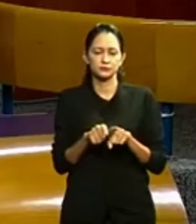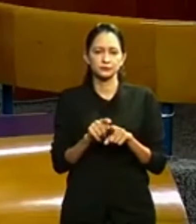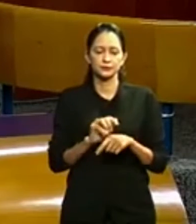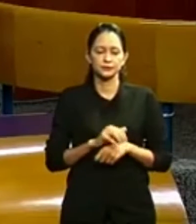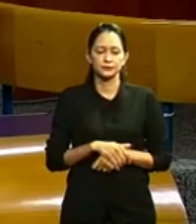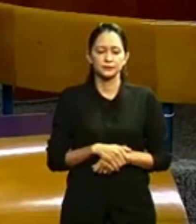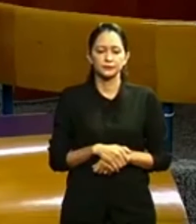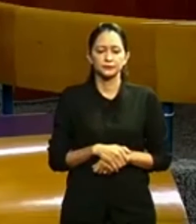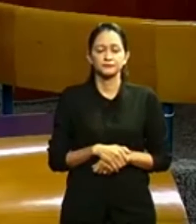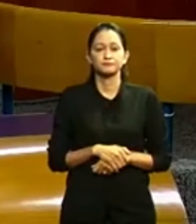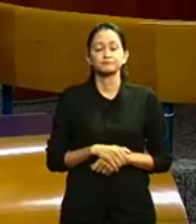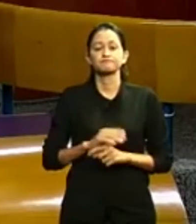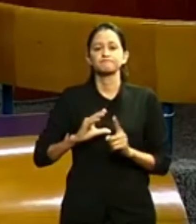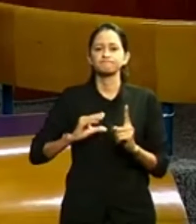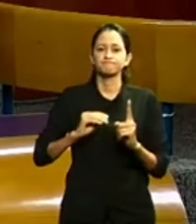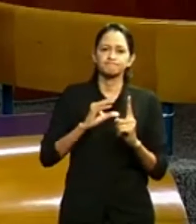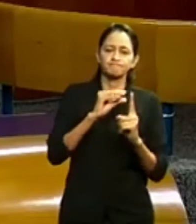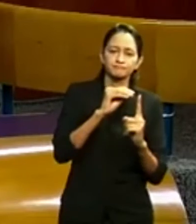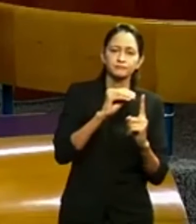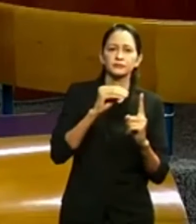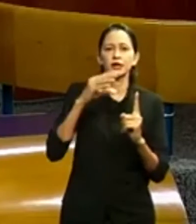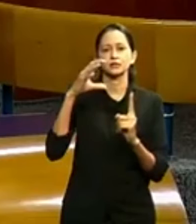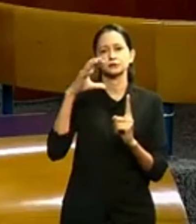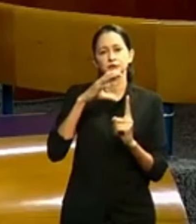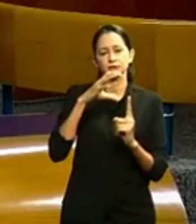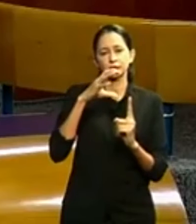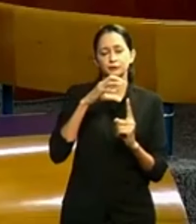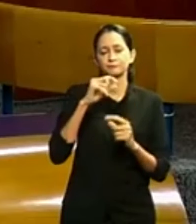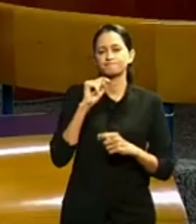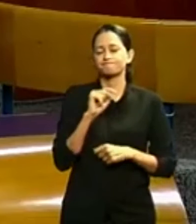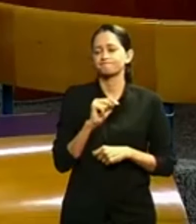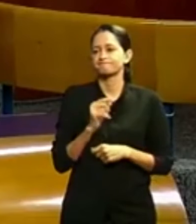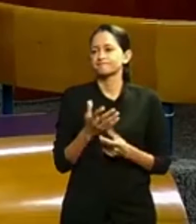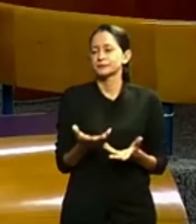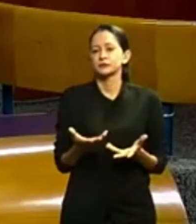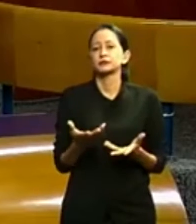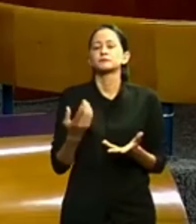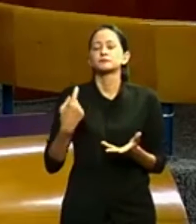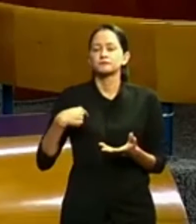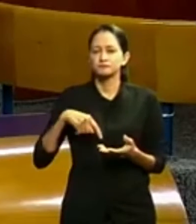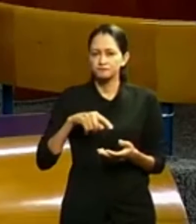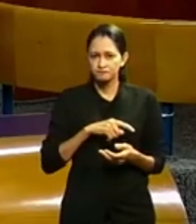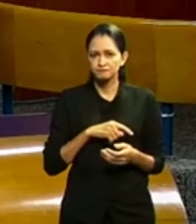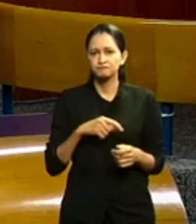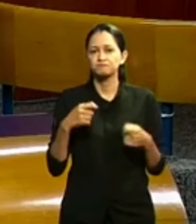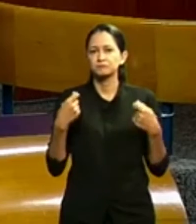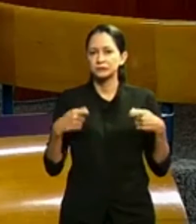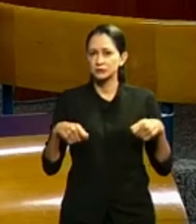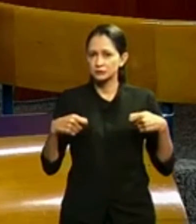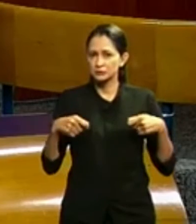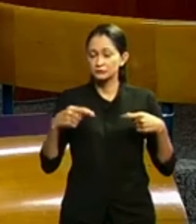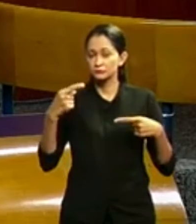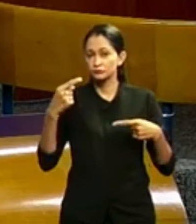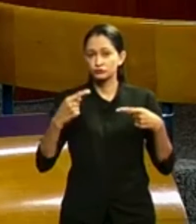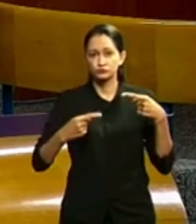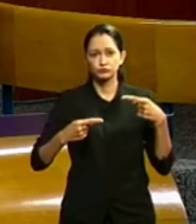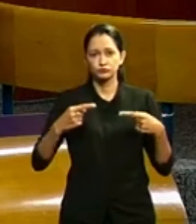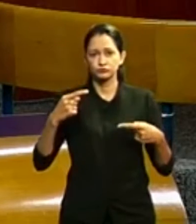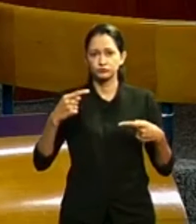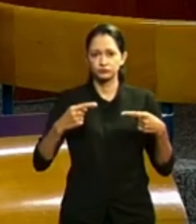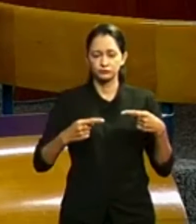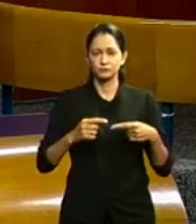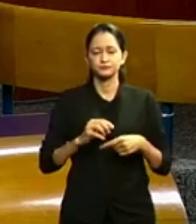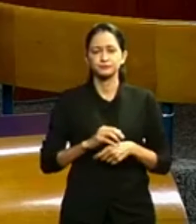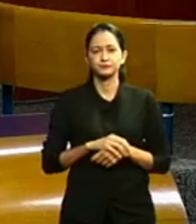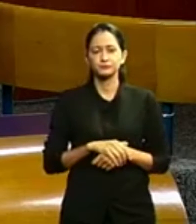Essa questão de assédio é uma questão que a gente precisa parar para pensar muito e